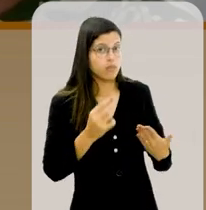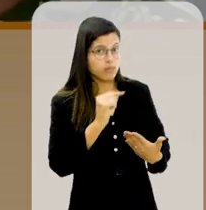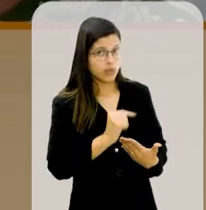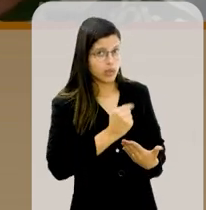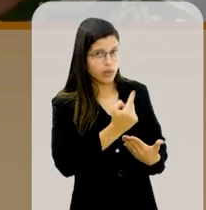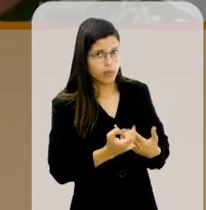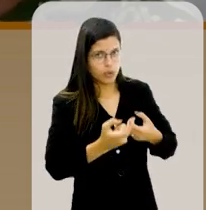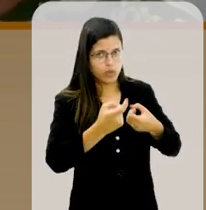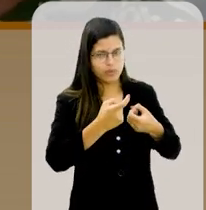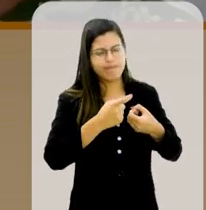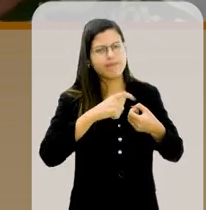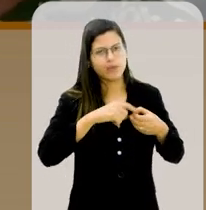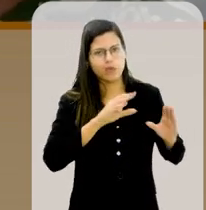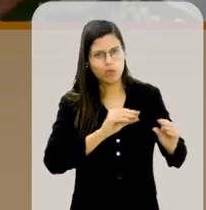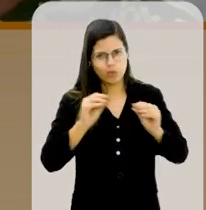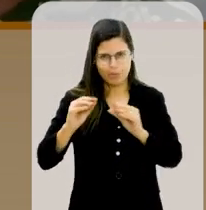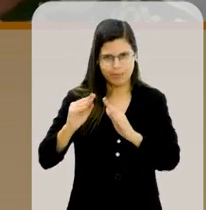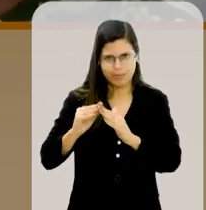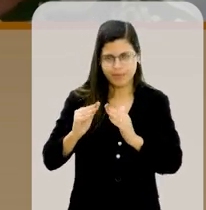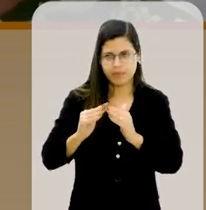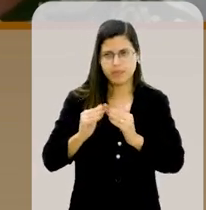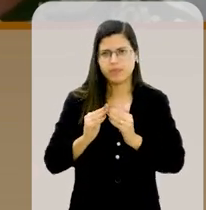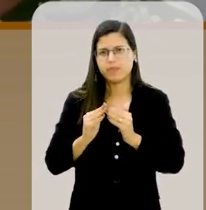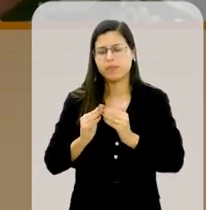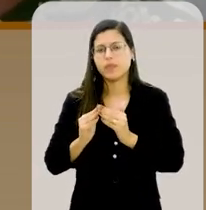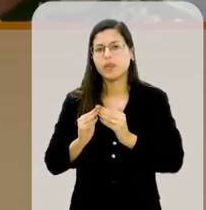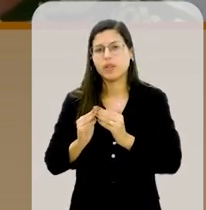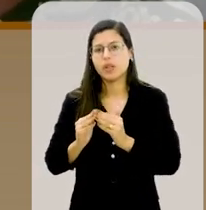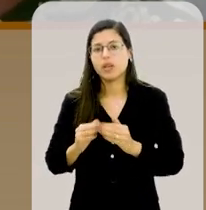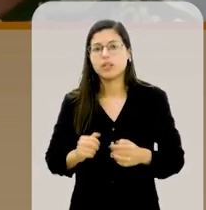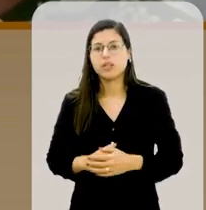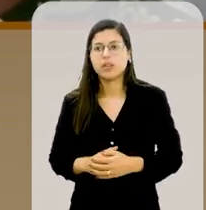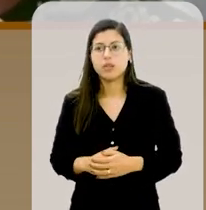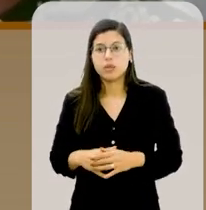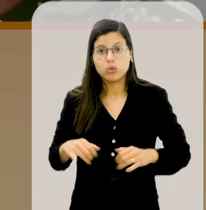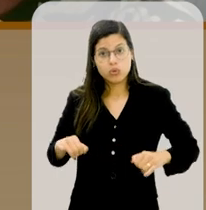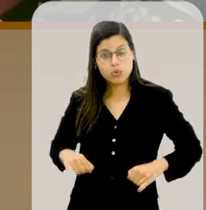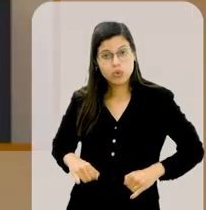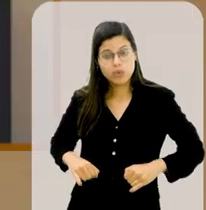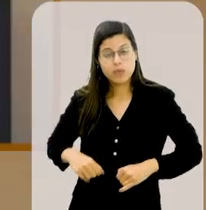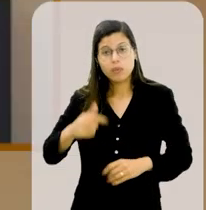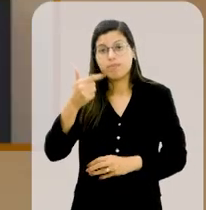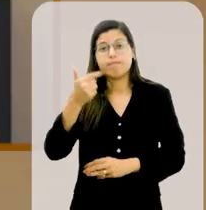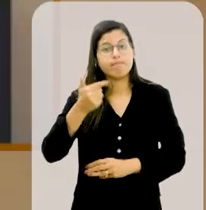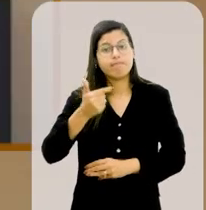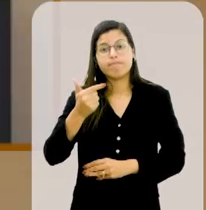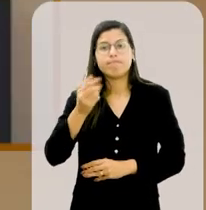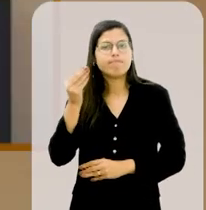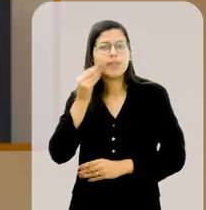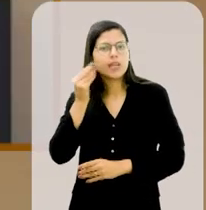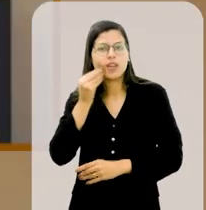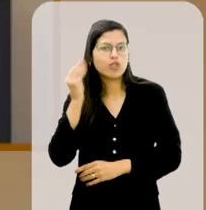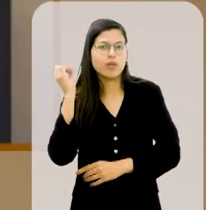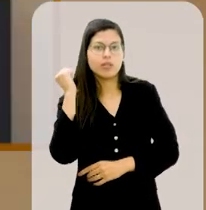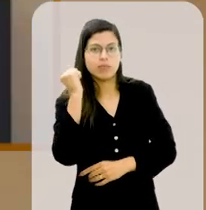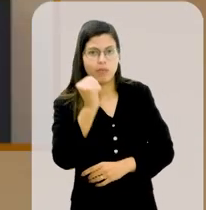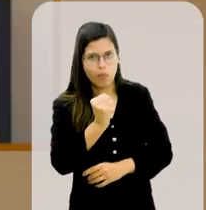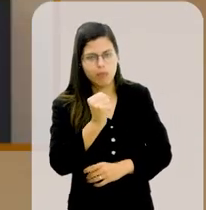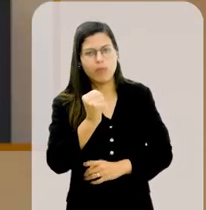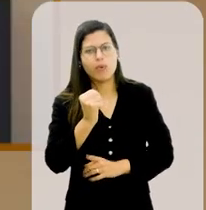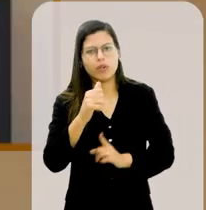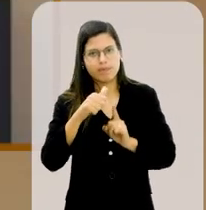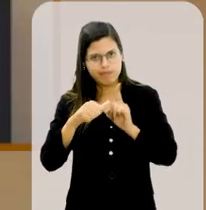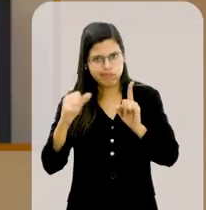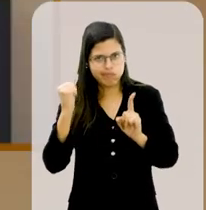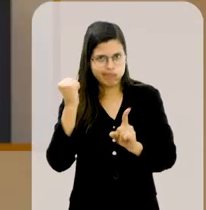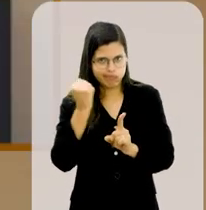depois de voltar para casa, como você disse, você sofreu uma segunda tentativa de homicídio, de